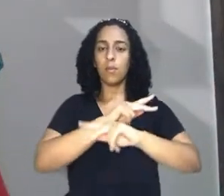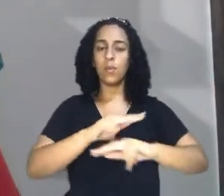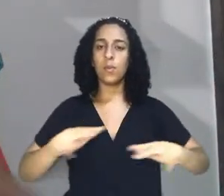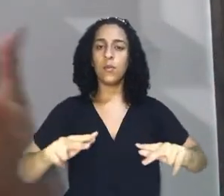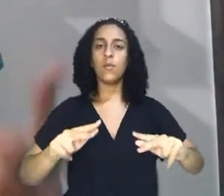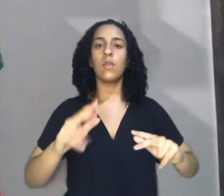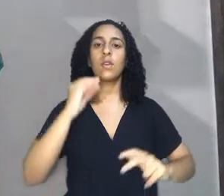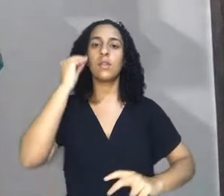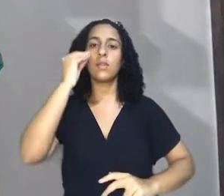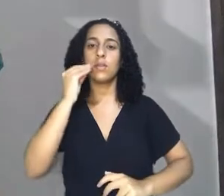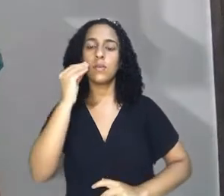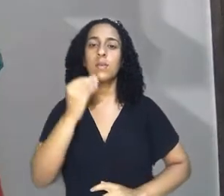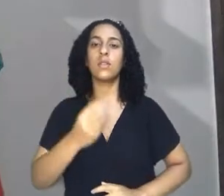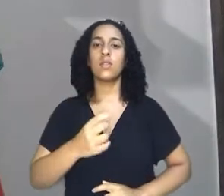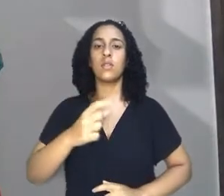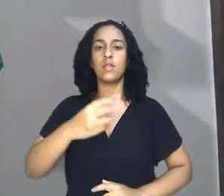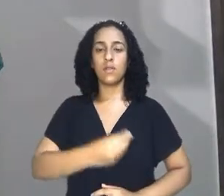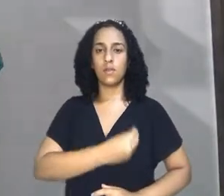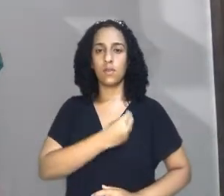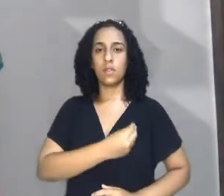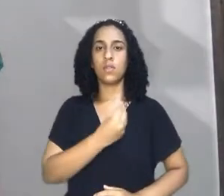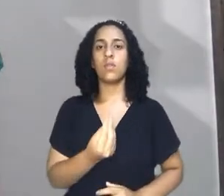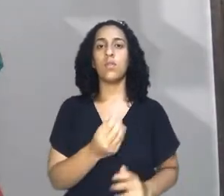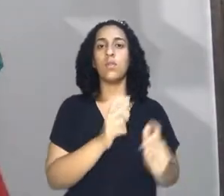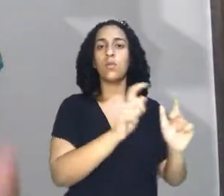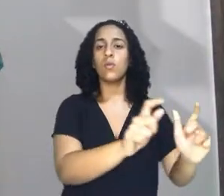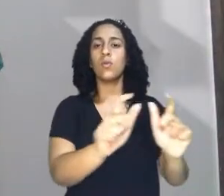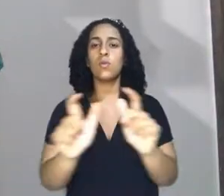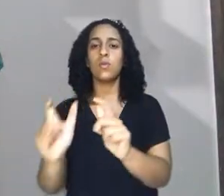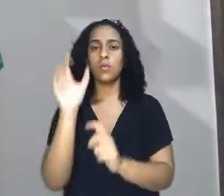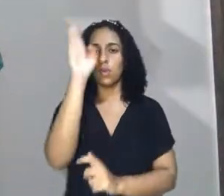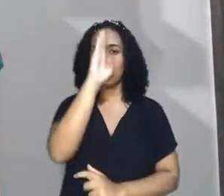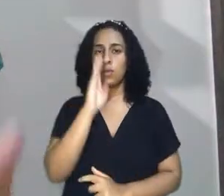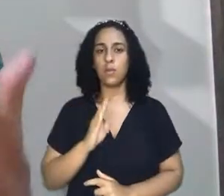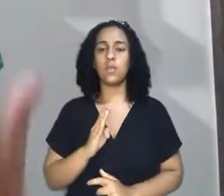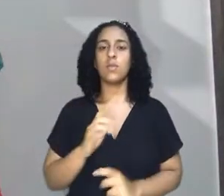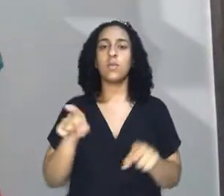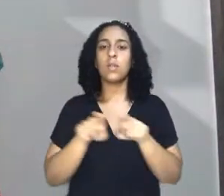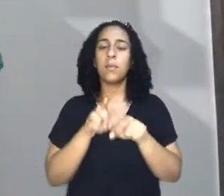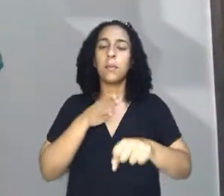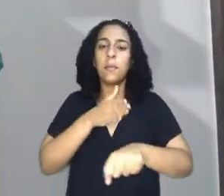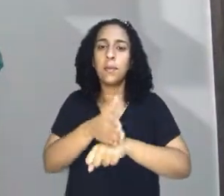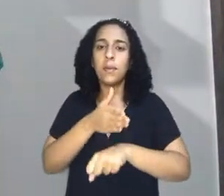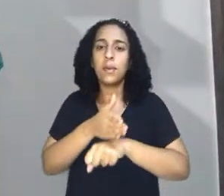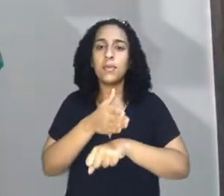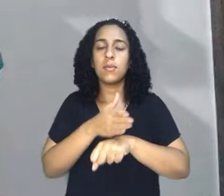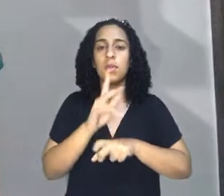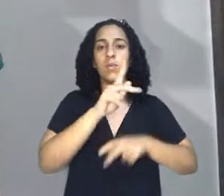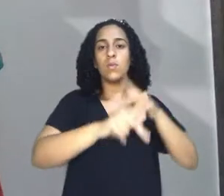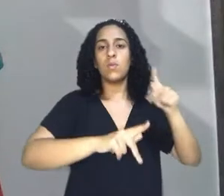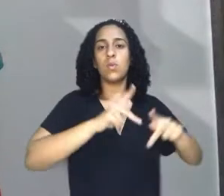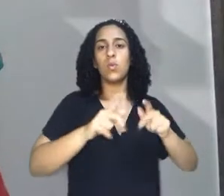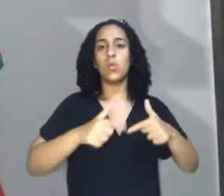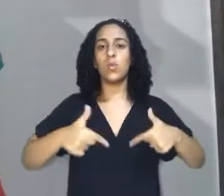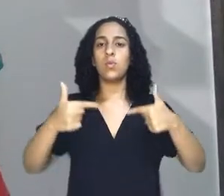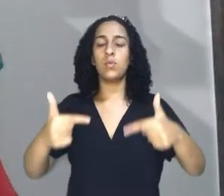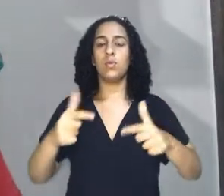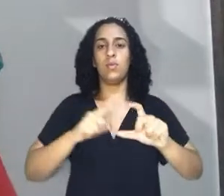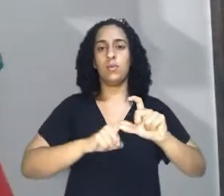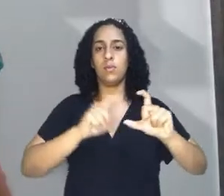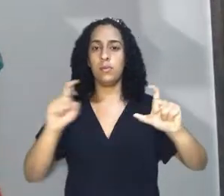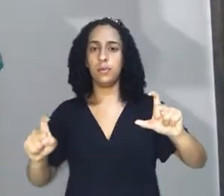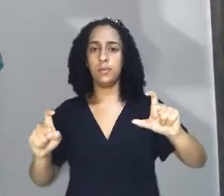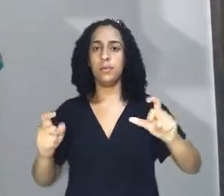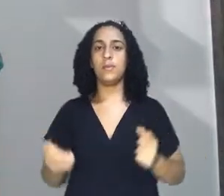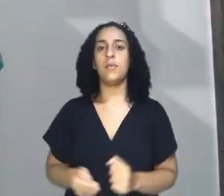vivenciadas nas diversas províncias e o protagonismo das classes populares na luta pela independência. Já de primeira,